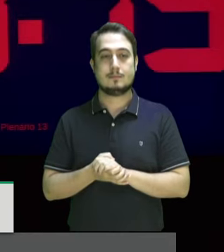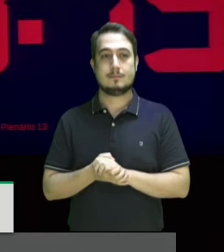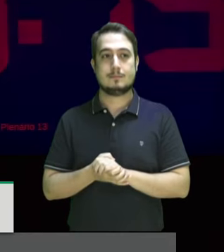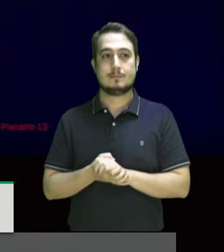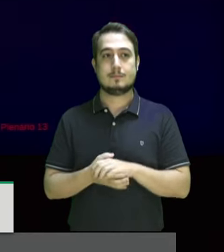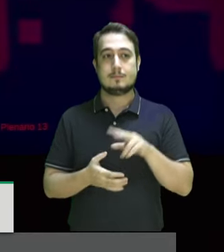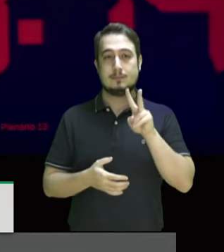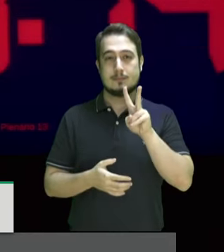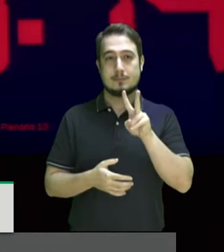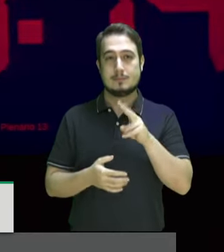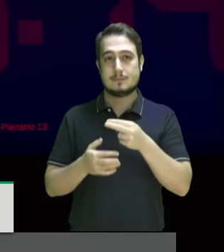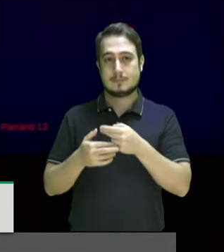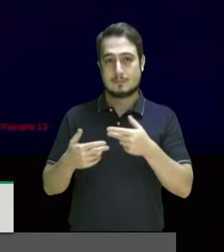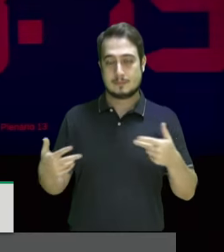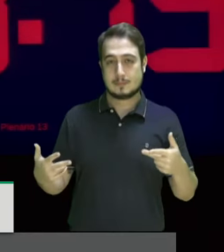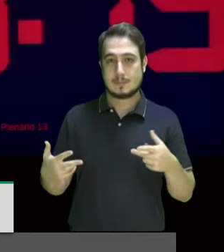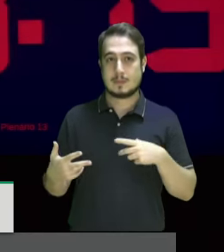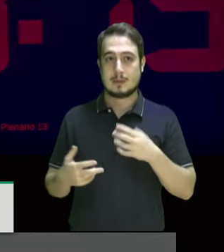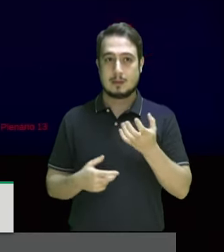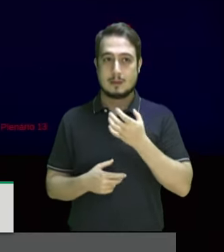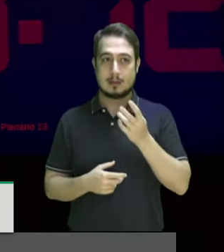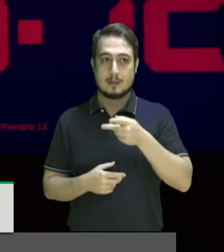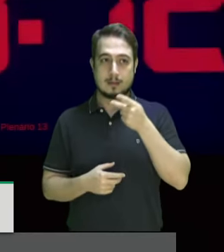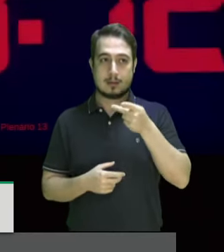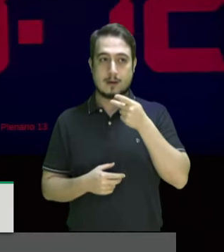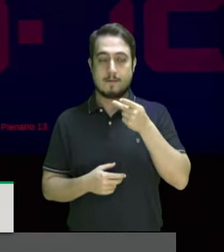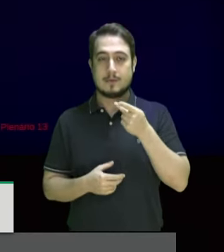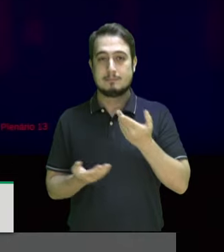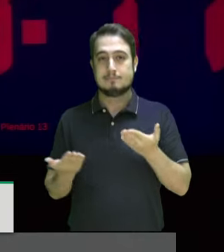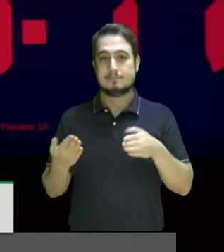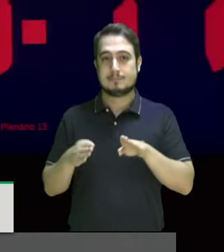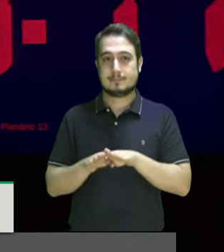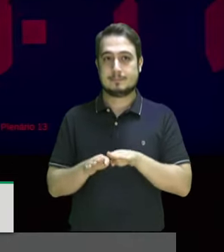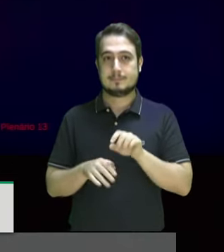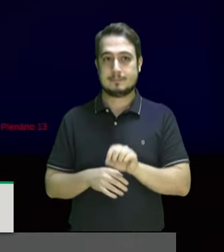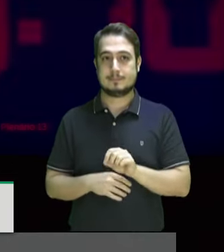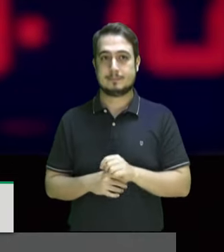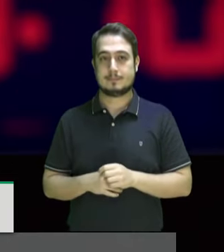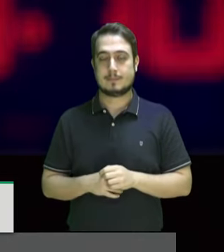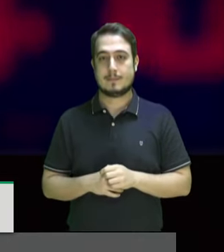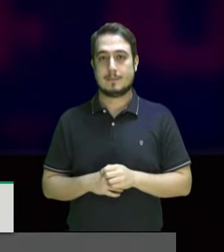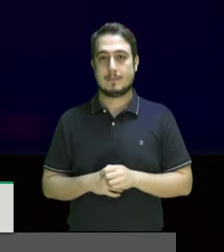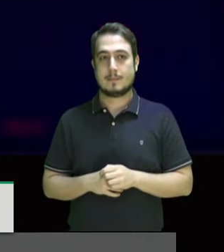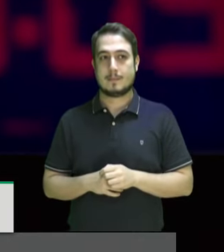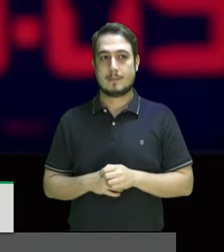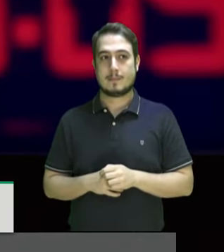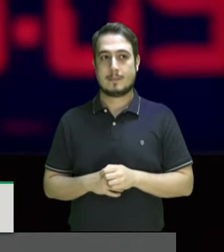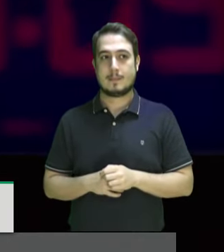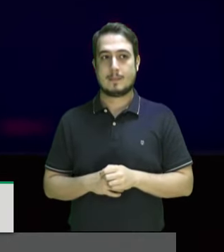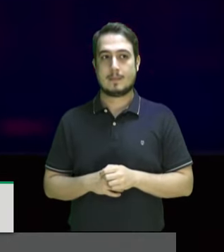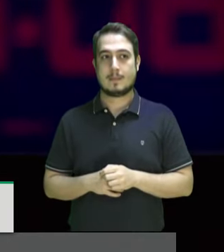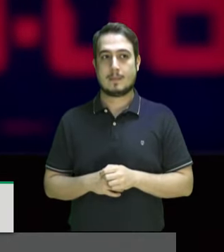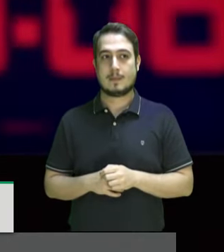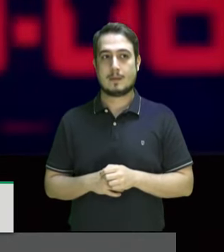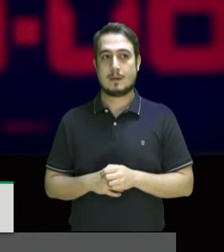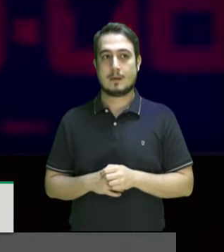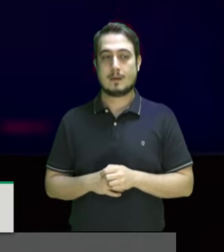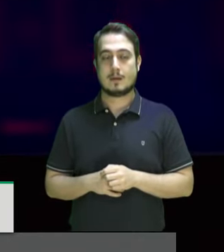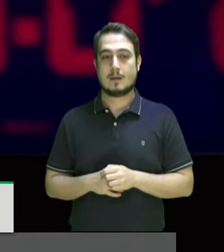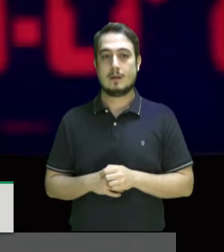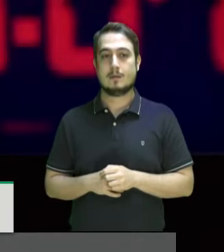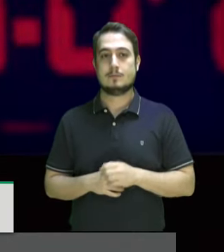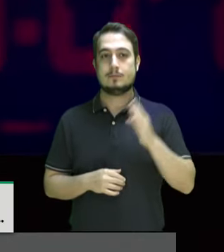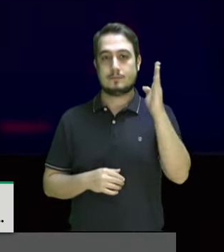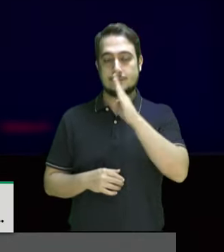dois aspectos assim para encerrar minha fala o primeiro aspecto que o Brasil